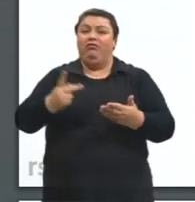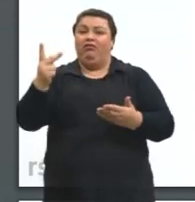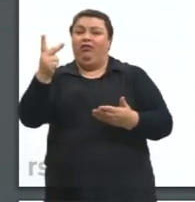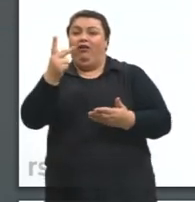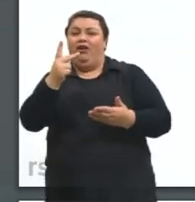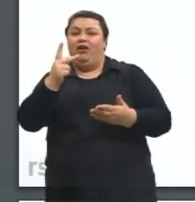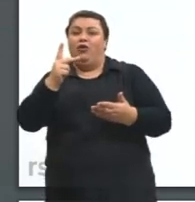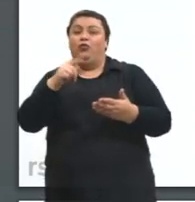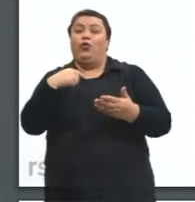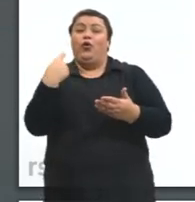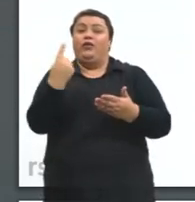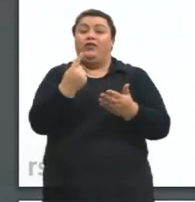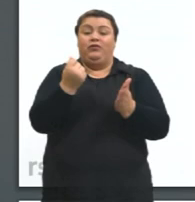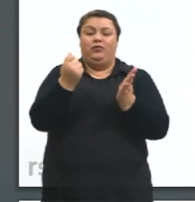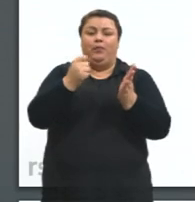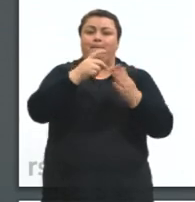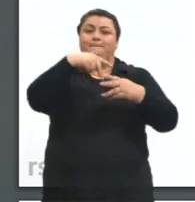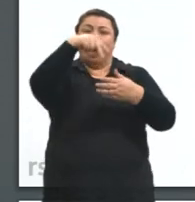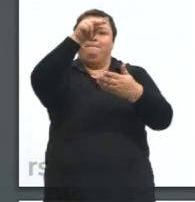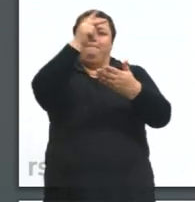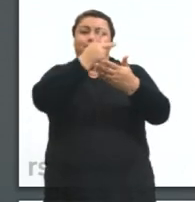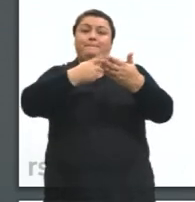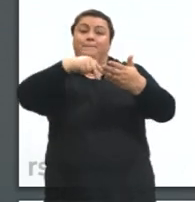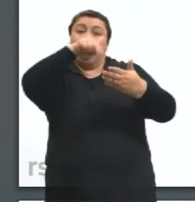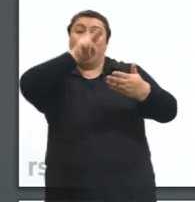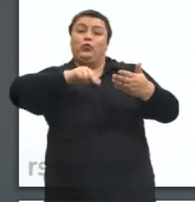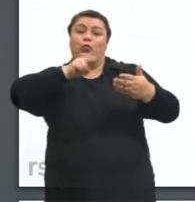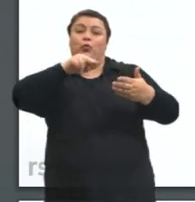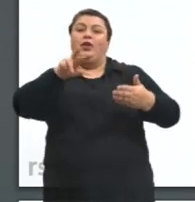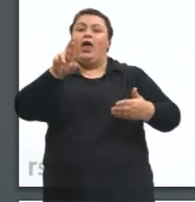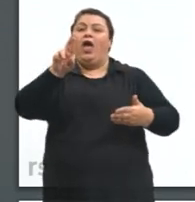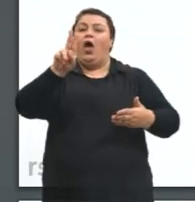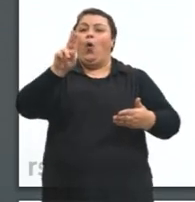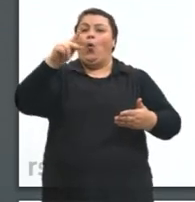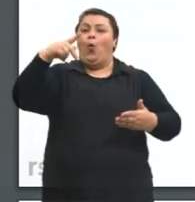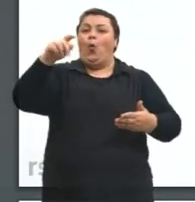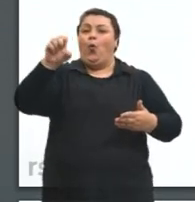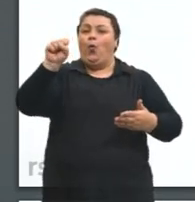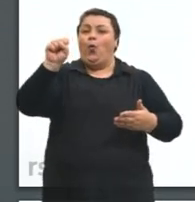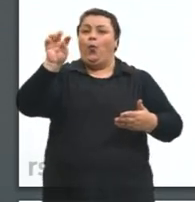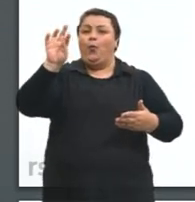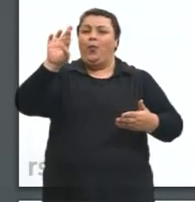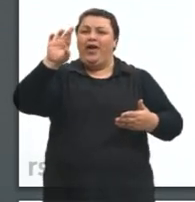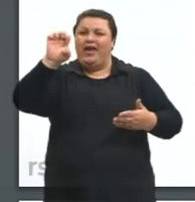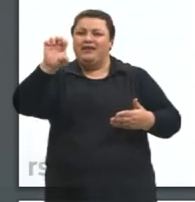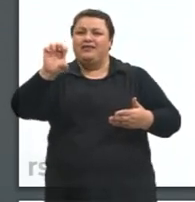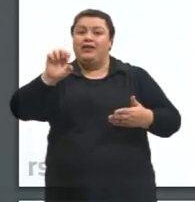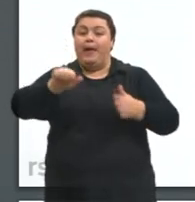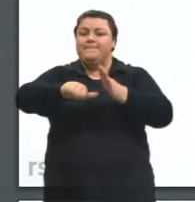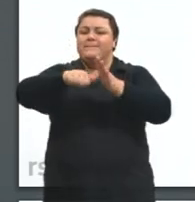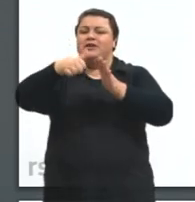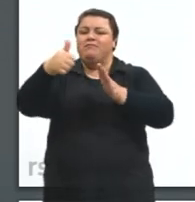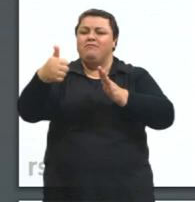nossas pinturas rupestres, são talvez a nossa primeira expressão de linguagem